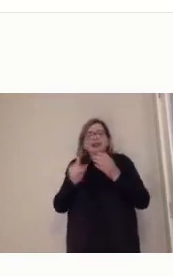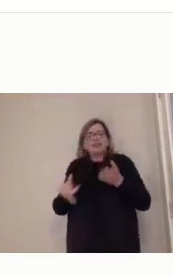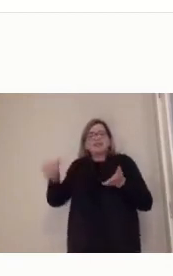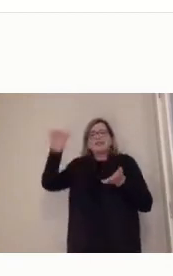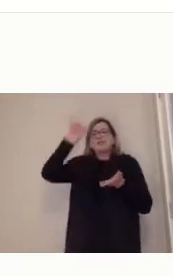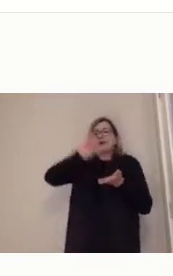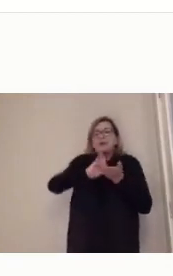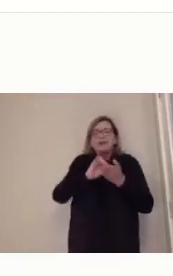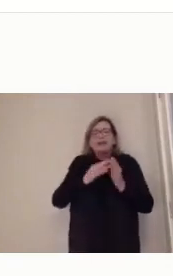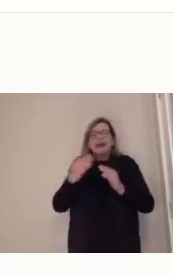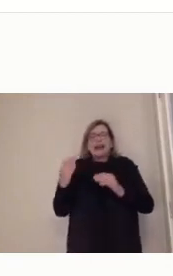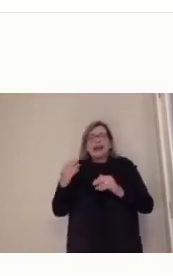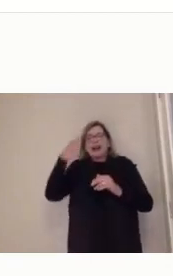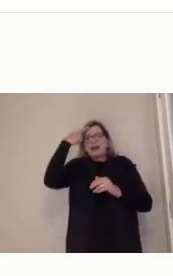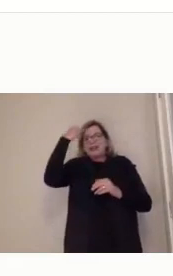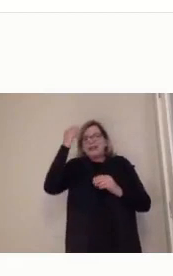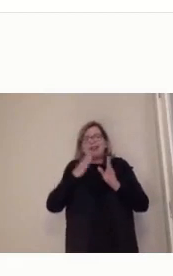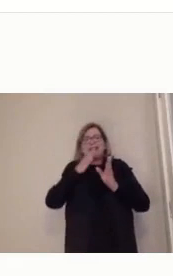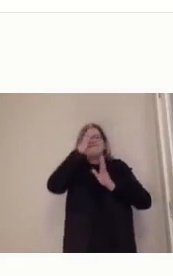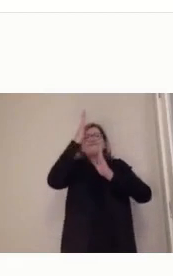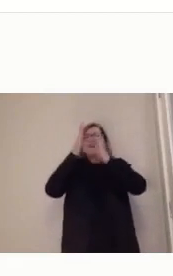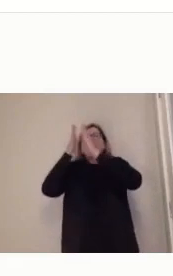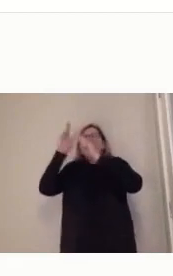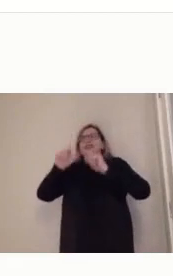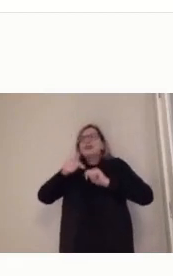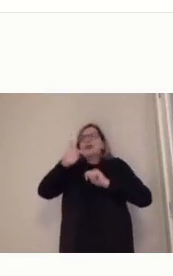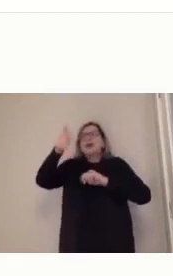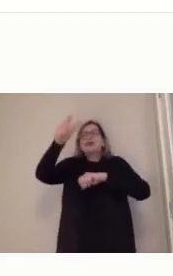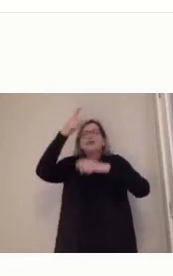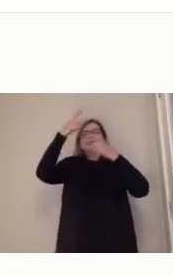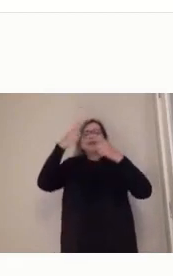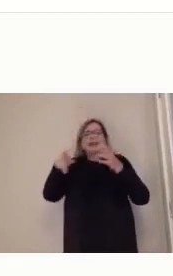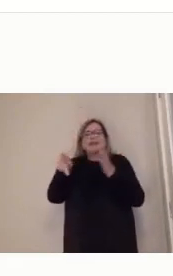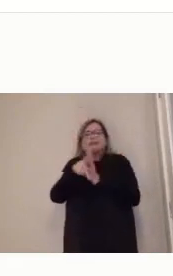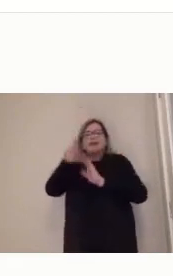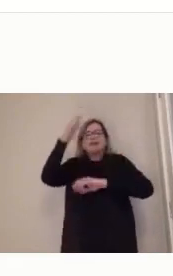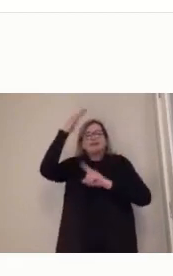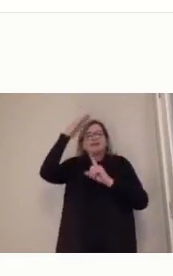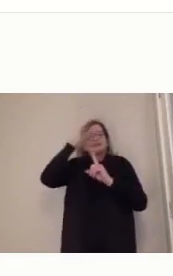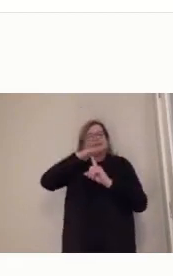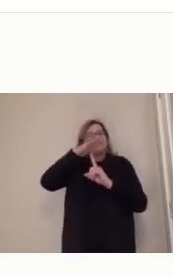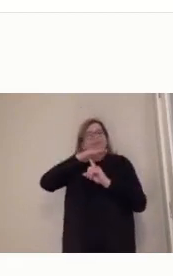esses momentos, se Deus quiser, para ano que vem, tá bom? Então,